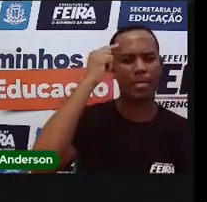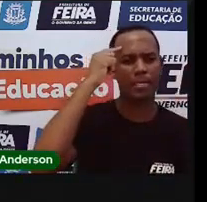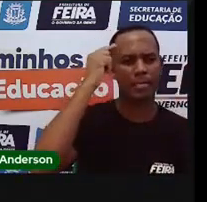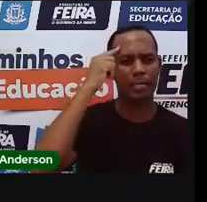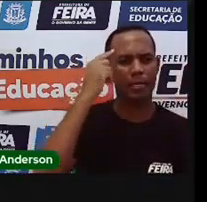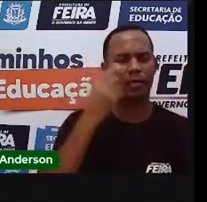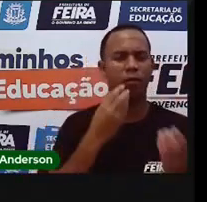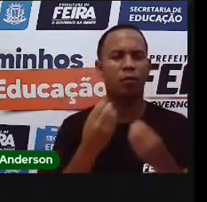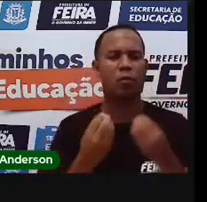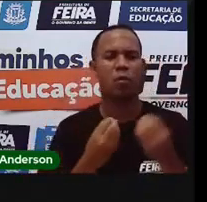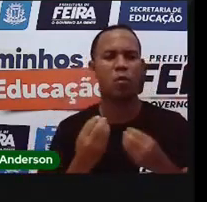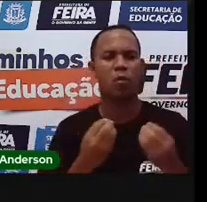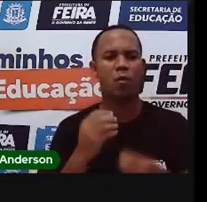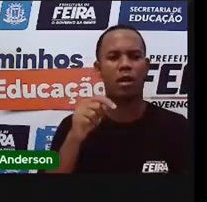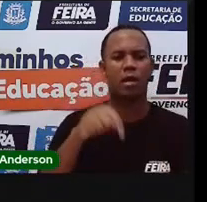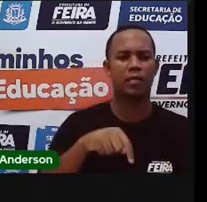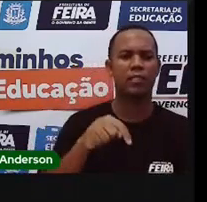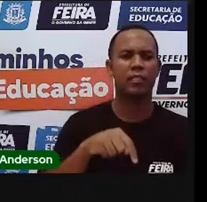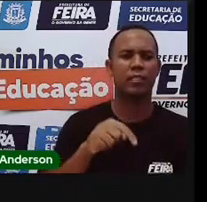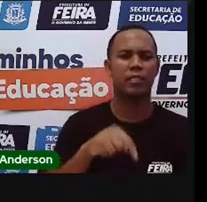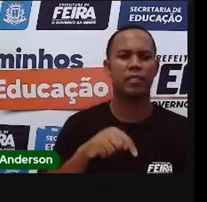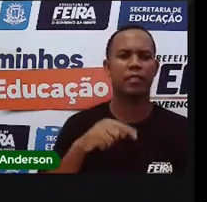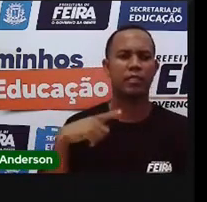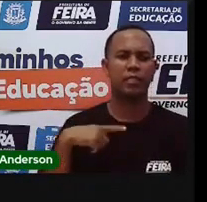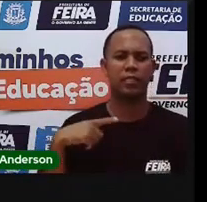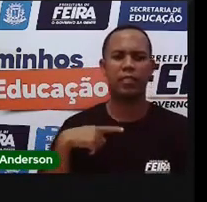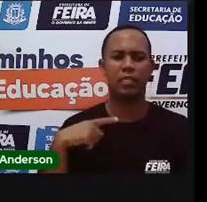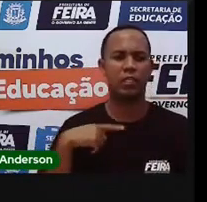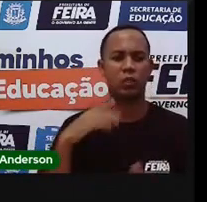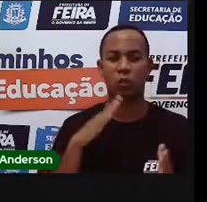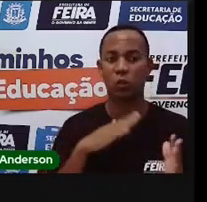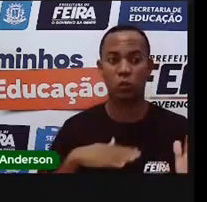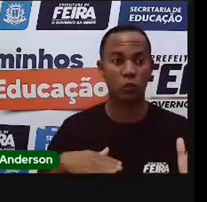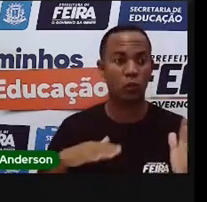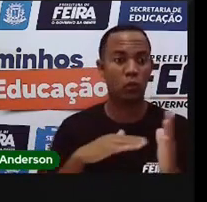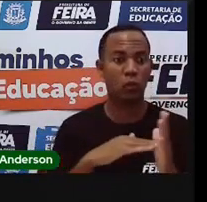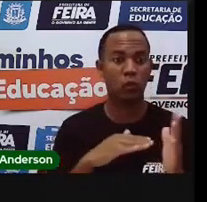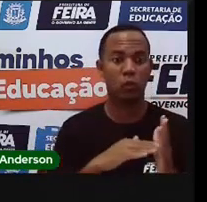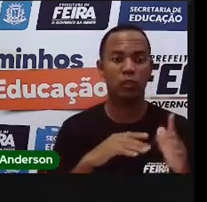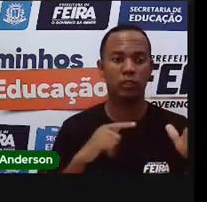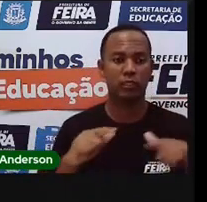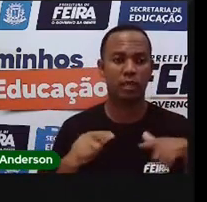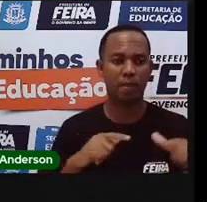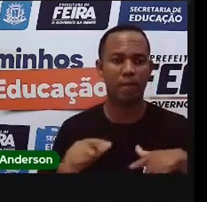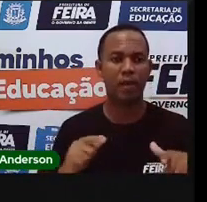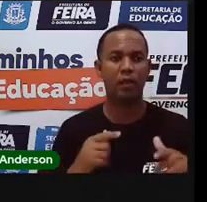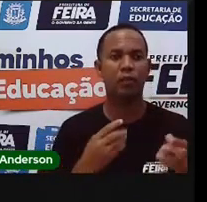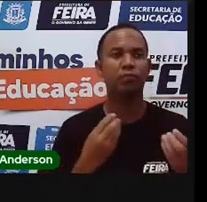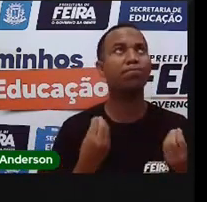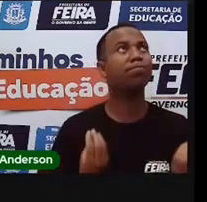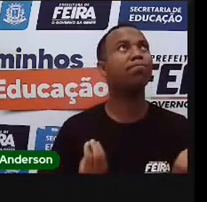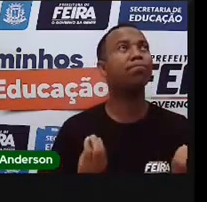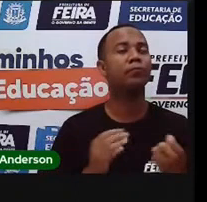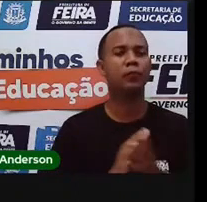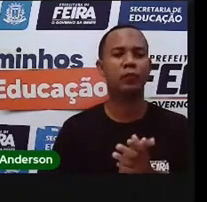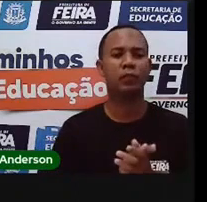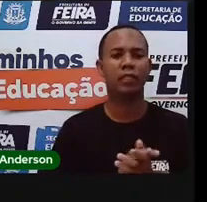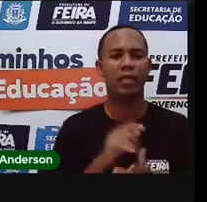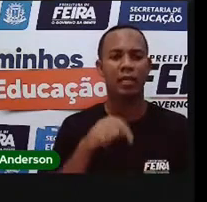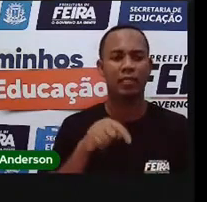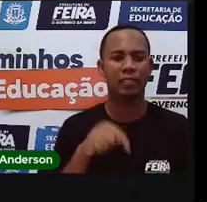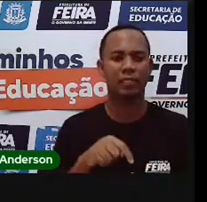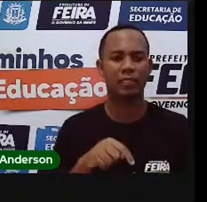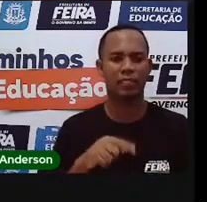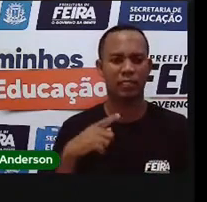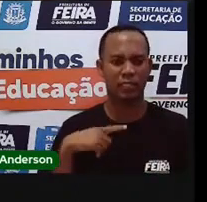será que aqui no meu bairro tem todos esses serviços públicos que a Prô Maria falou hoje na aula? Será que aqui é onde eu moro?